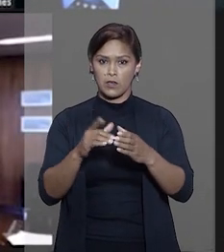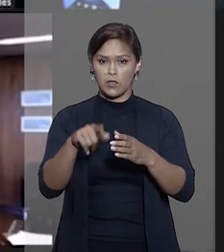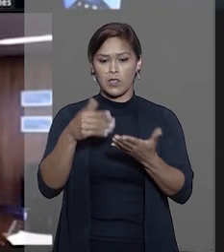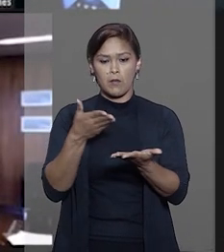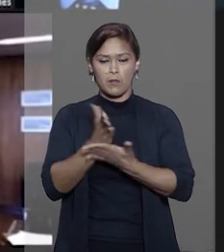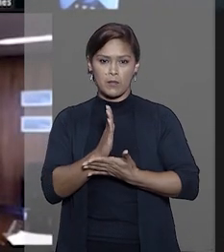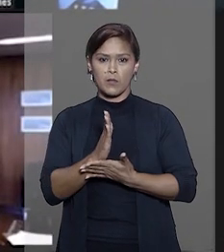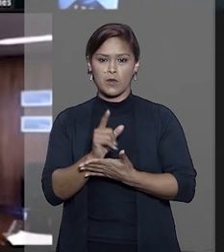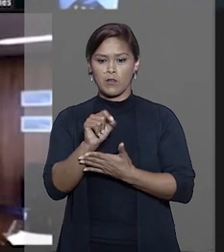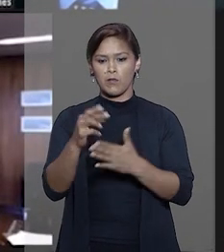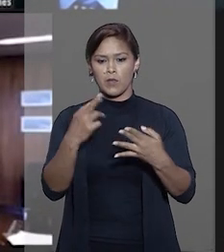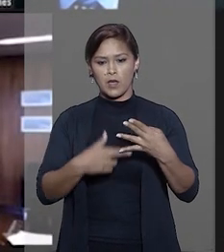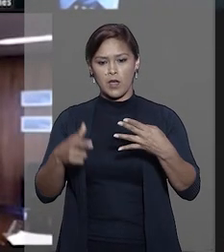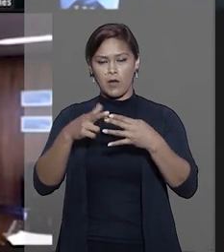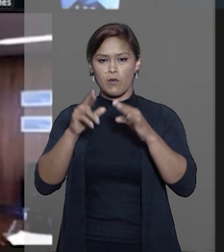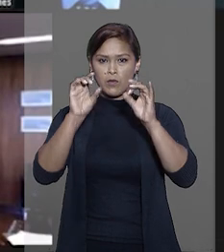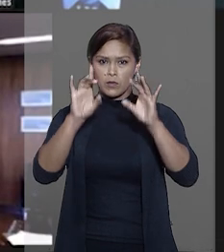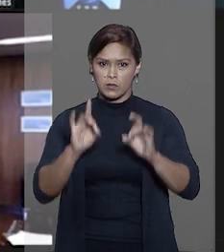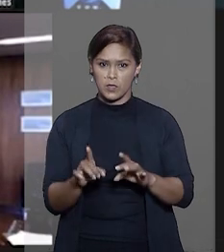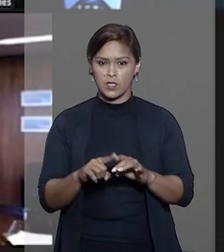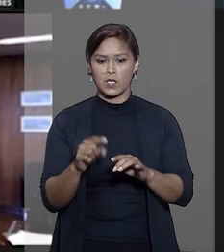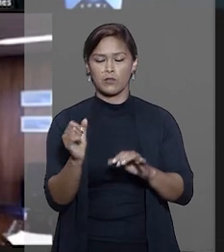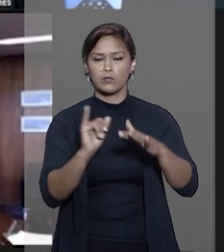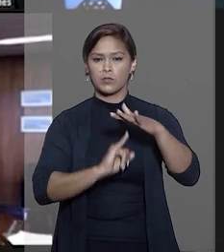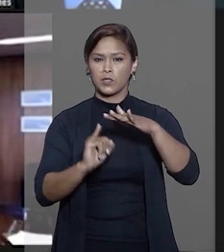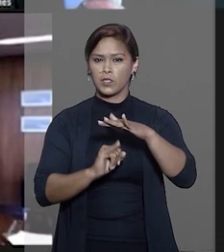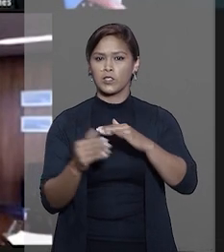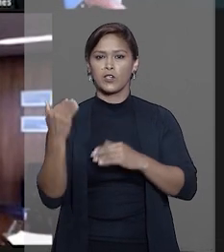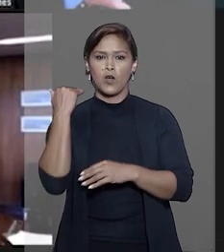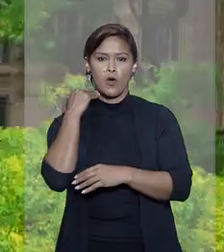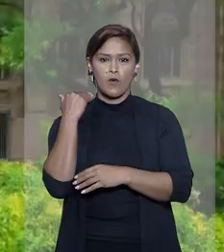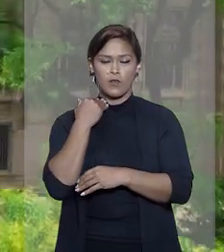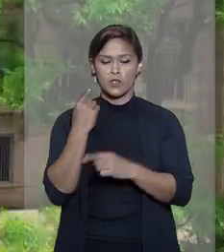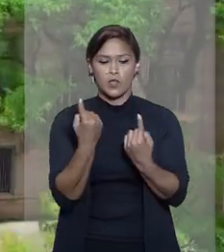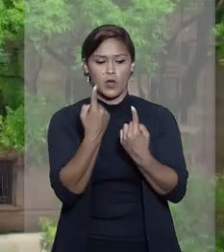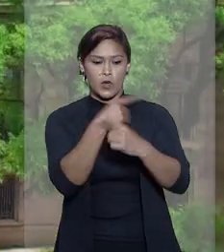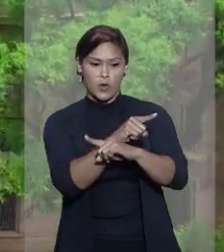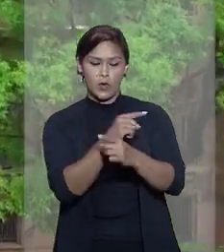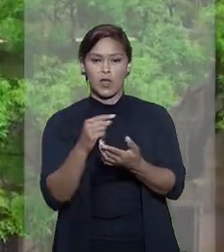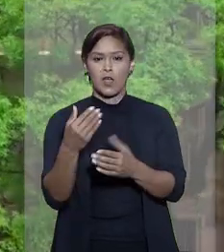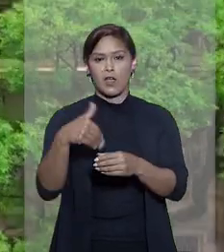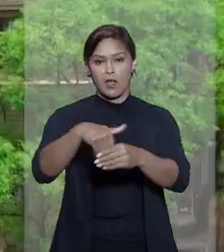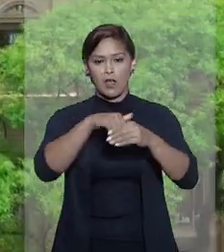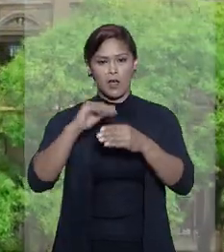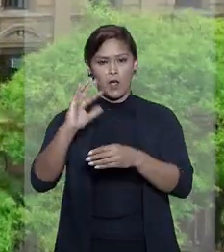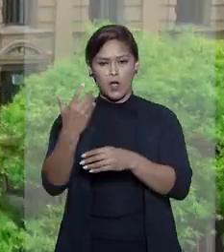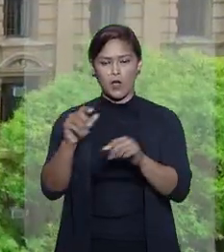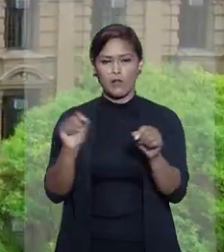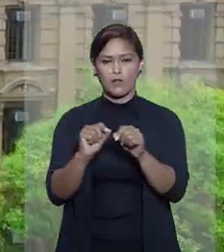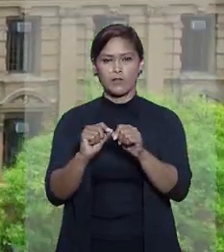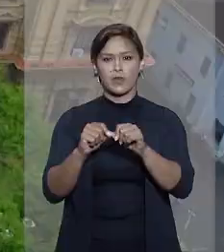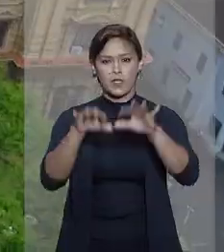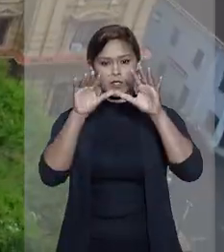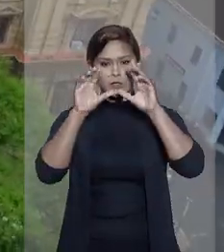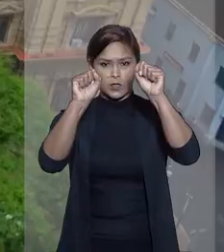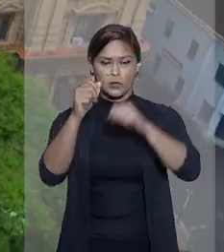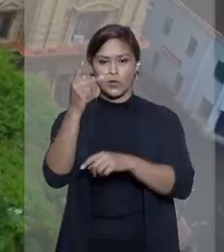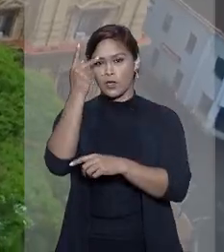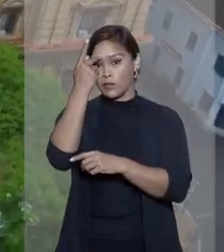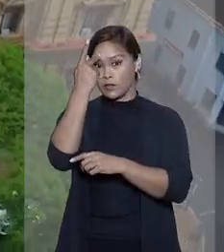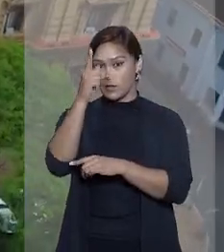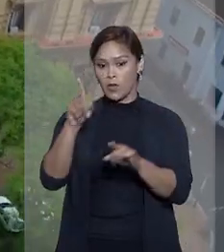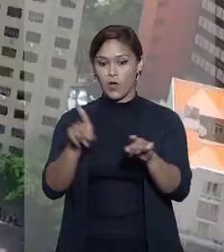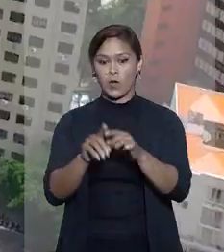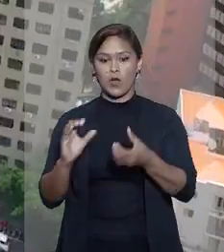ao dar provimento ao recurso especial de uma instituição financeira contra a corda proferido pelo Tribunal de Justiça de São